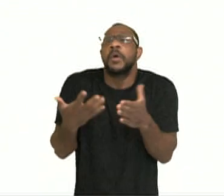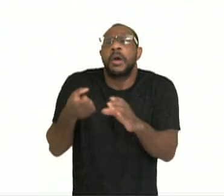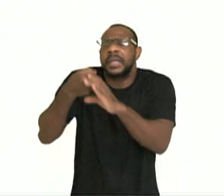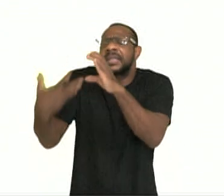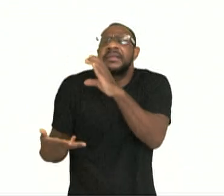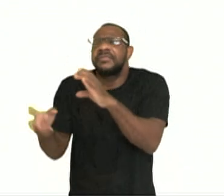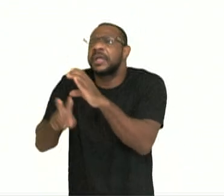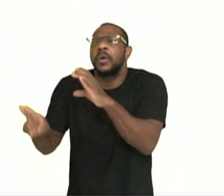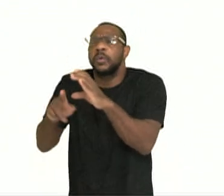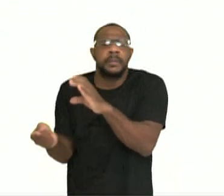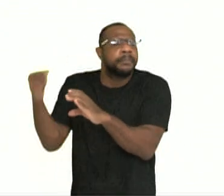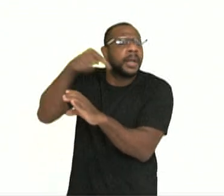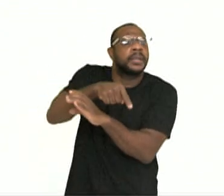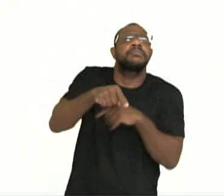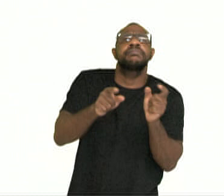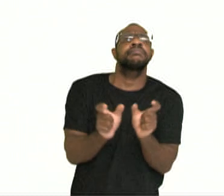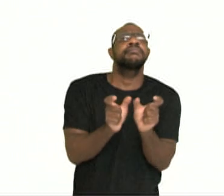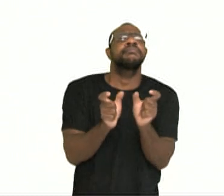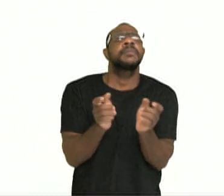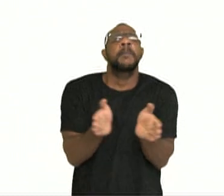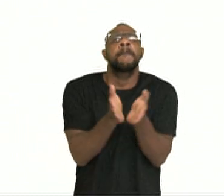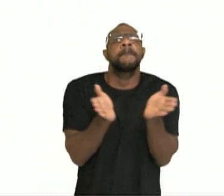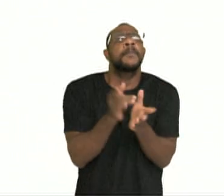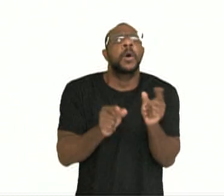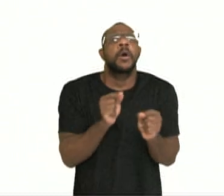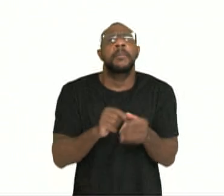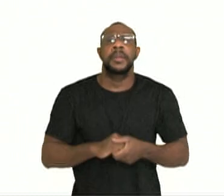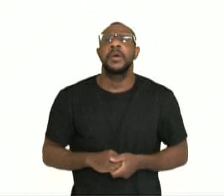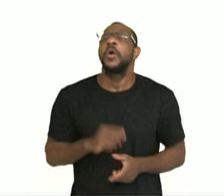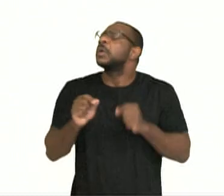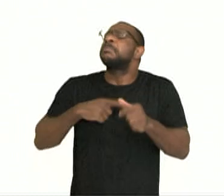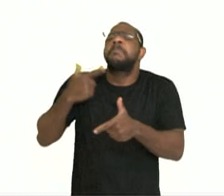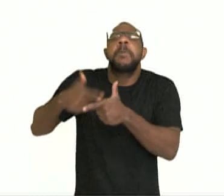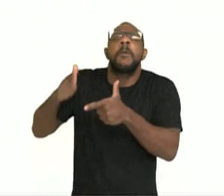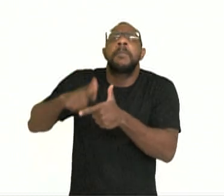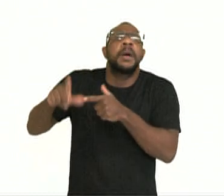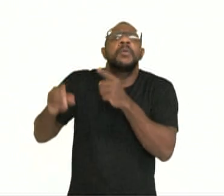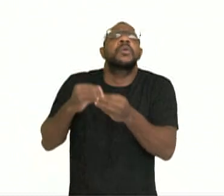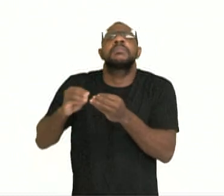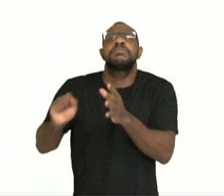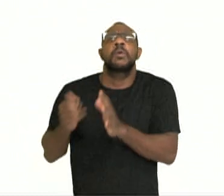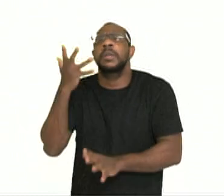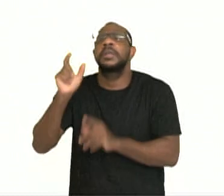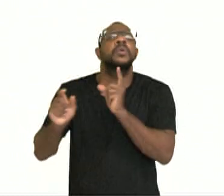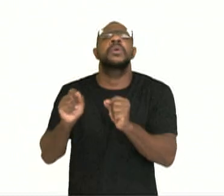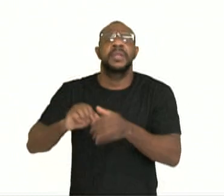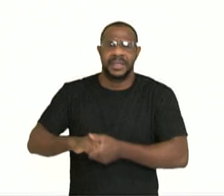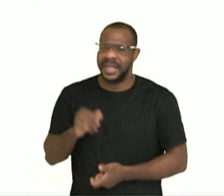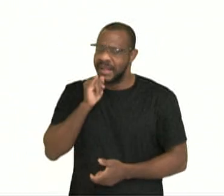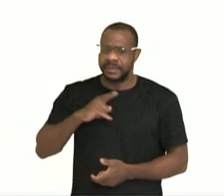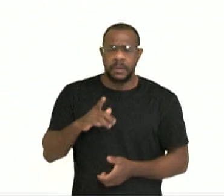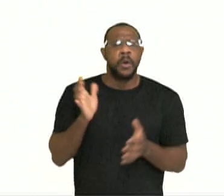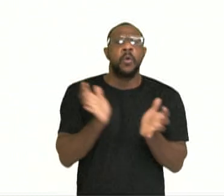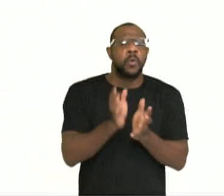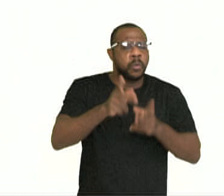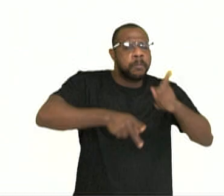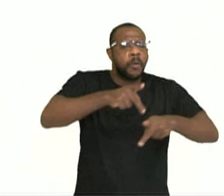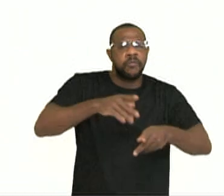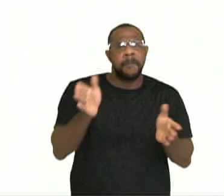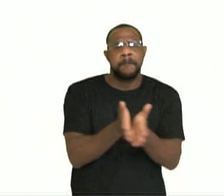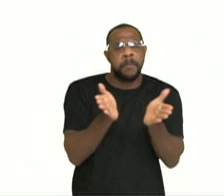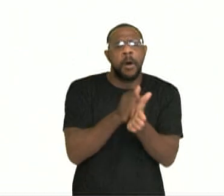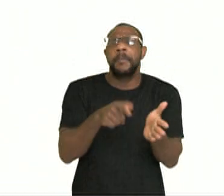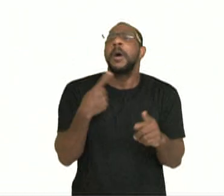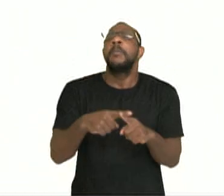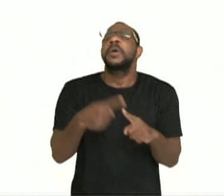nesse termo. E também, o que eu tenho de consequências? Quando eu tenho uma população pobre, por que se chegou nesse